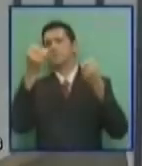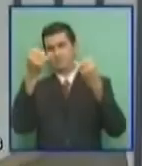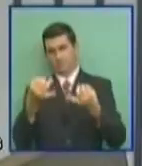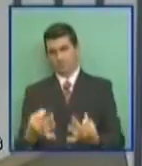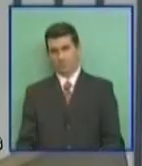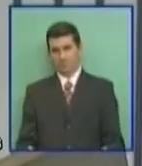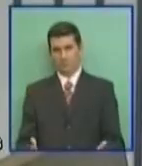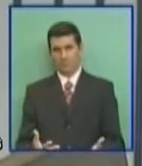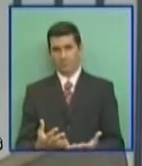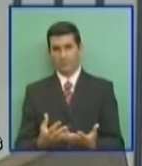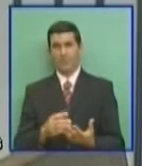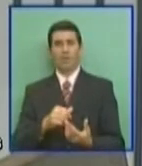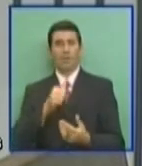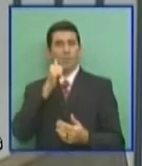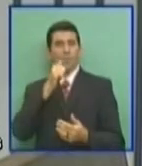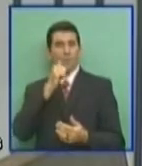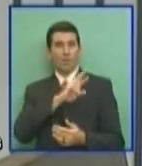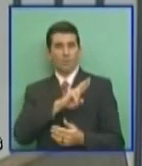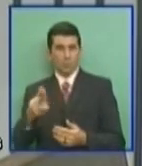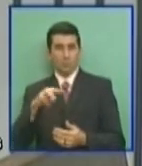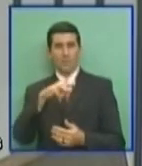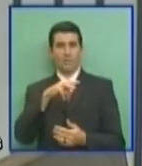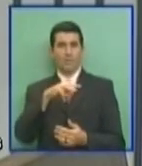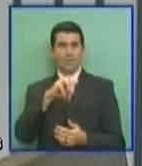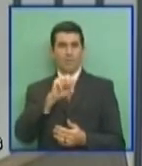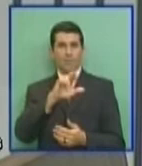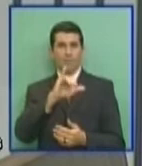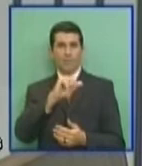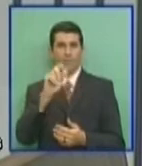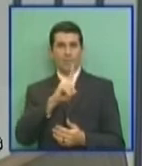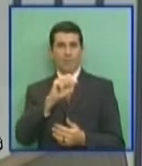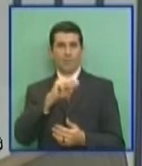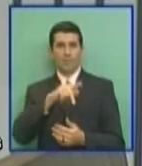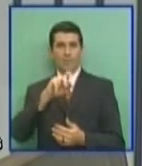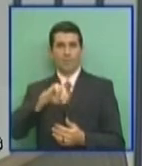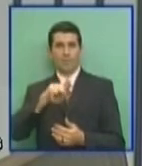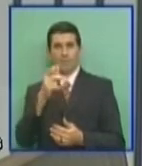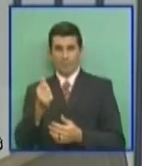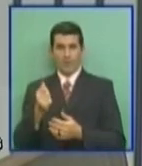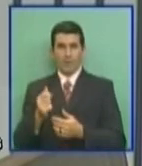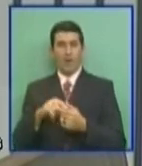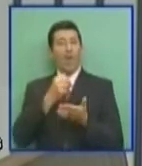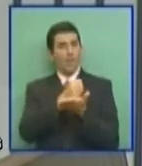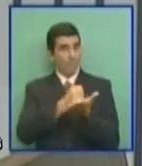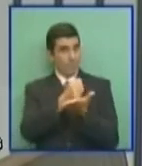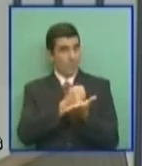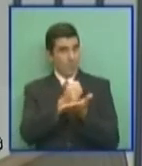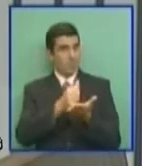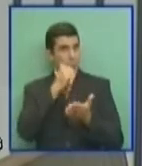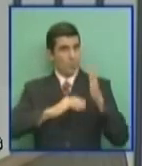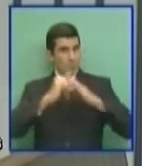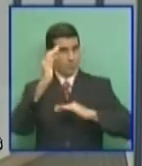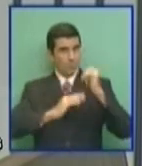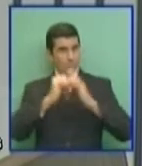A biofarmacêutica Maria da Penha foi vítima de violência familiar e durante seis